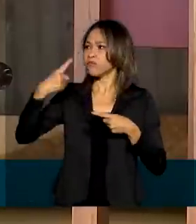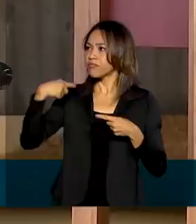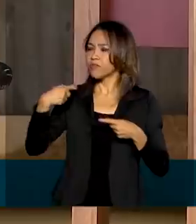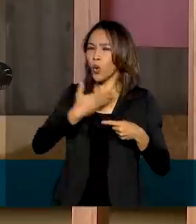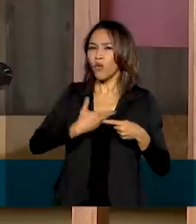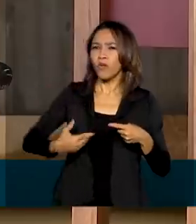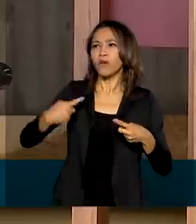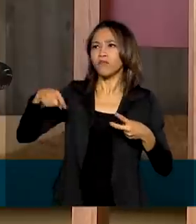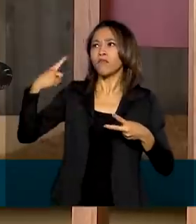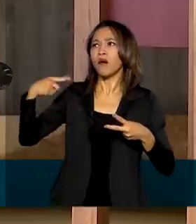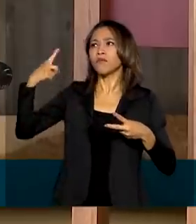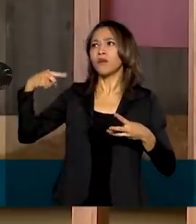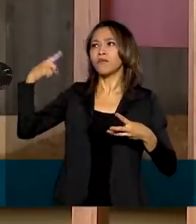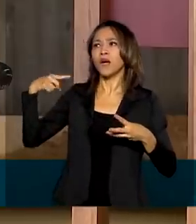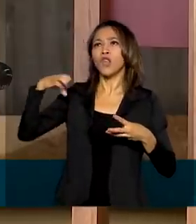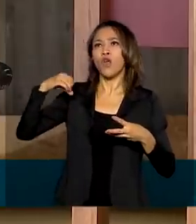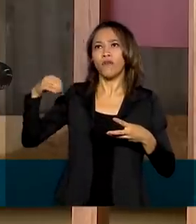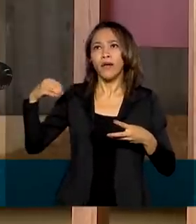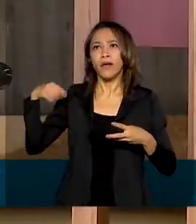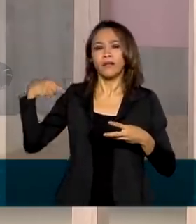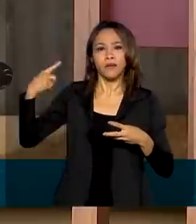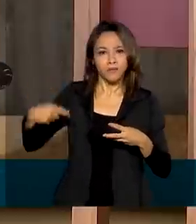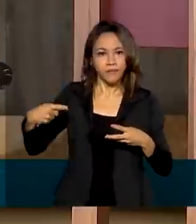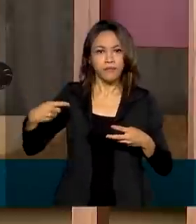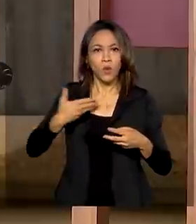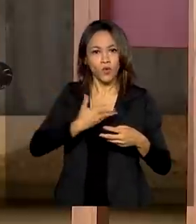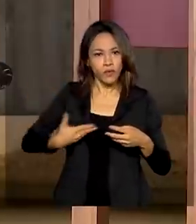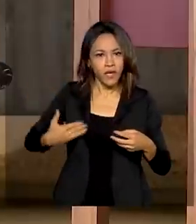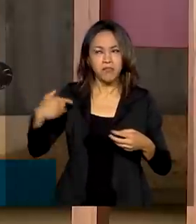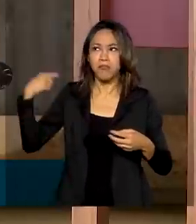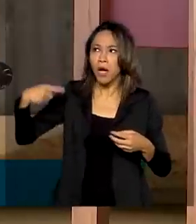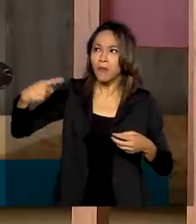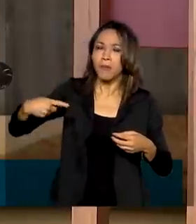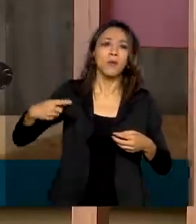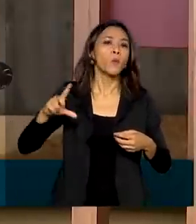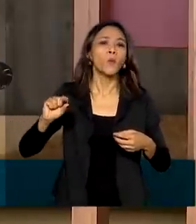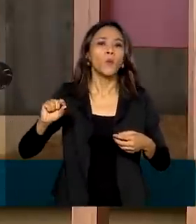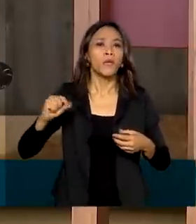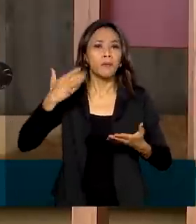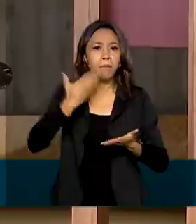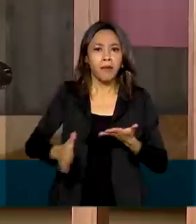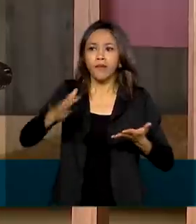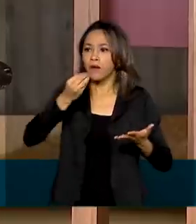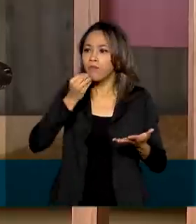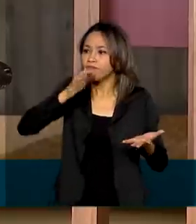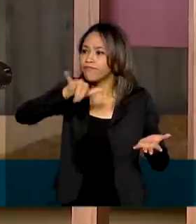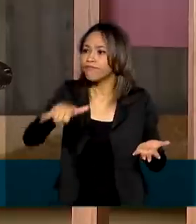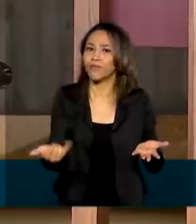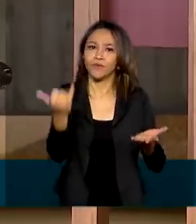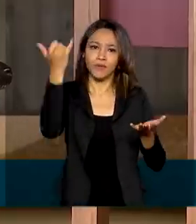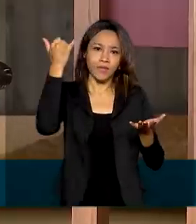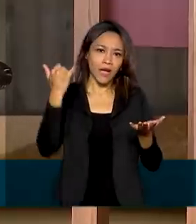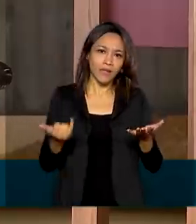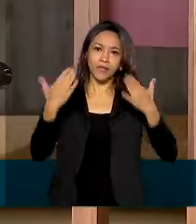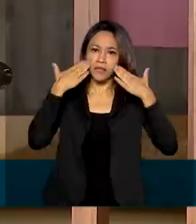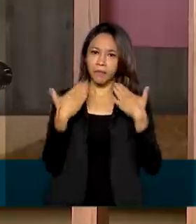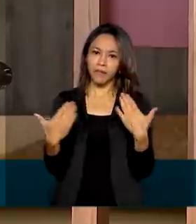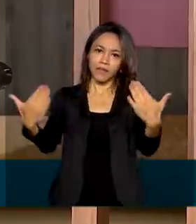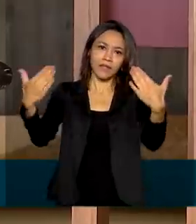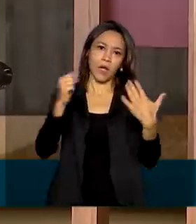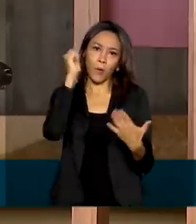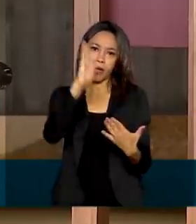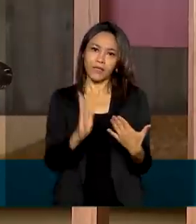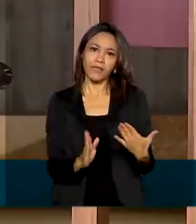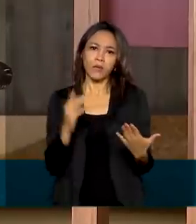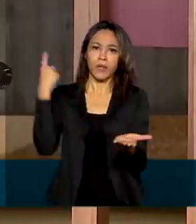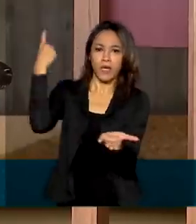dos anos 90, a partir de meados dos anos 90, que perderam imensas oportunidades de colocar o Brasil nos grandes acordos